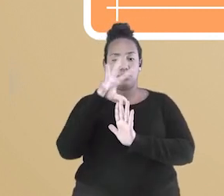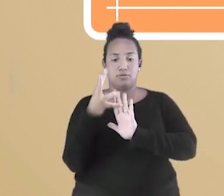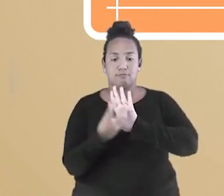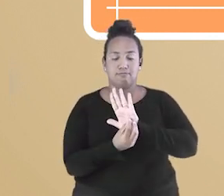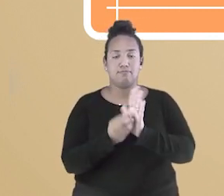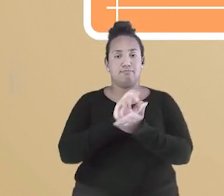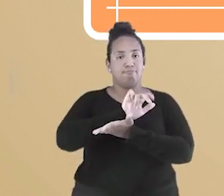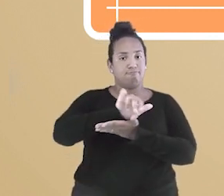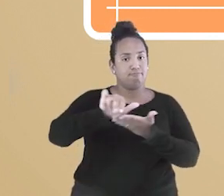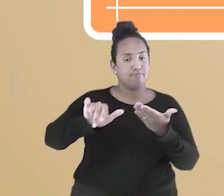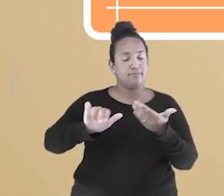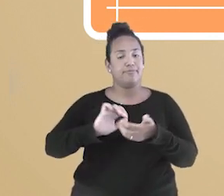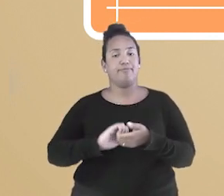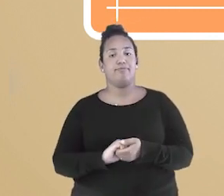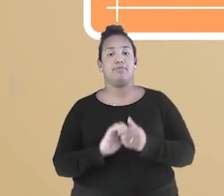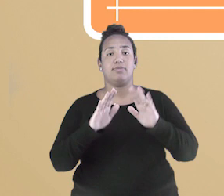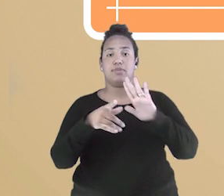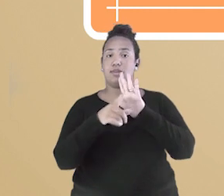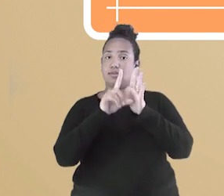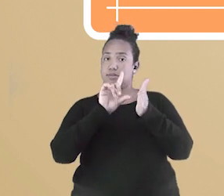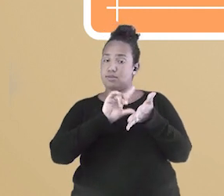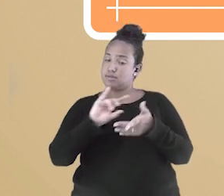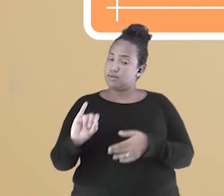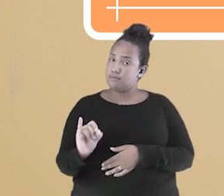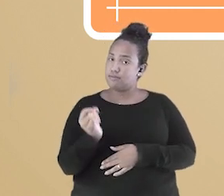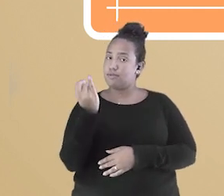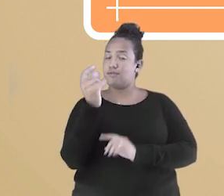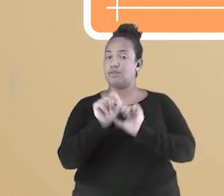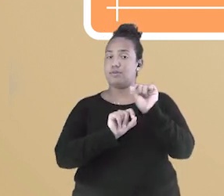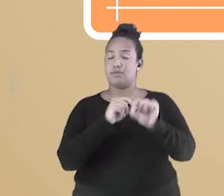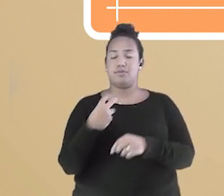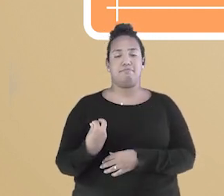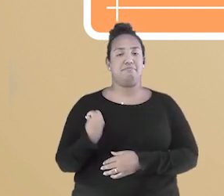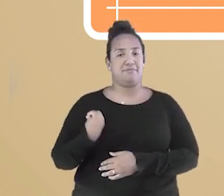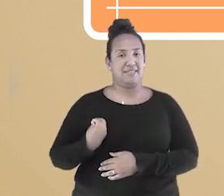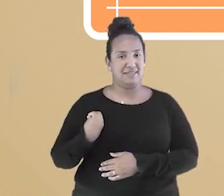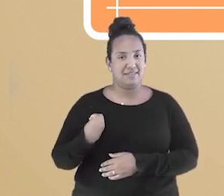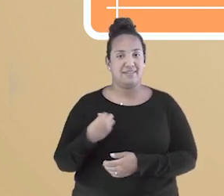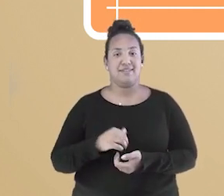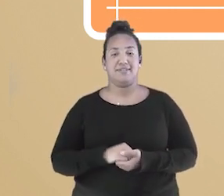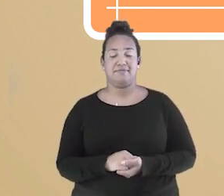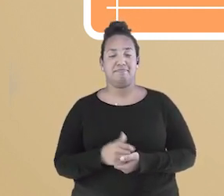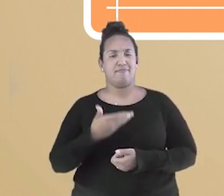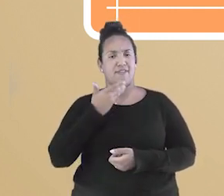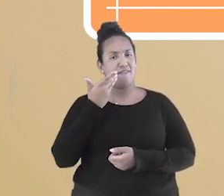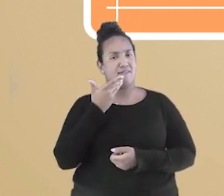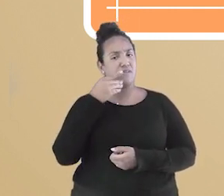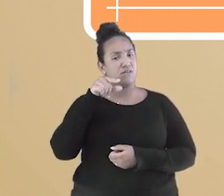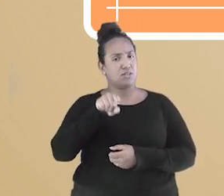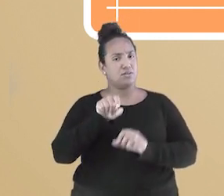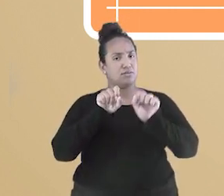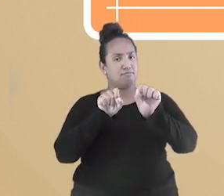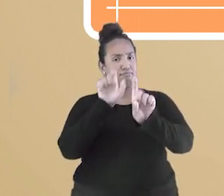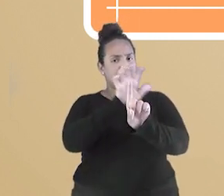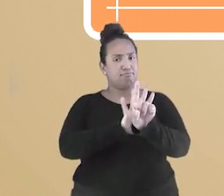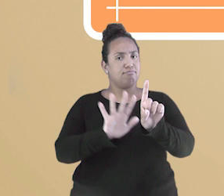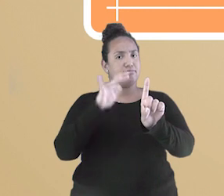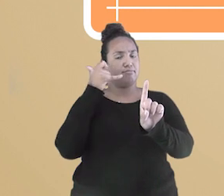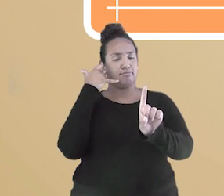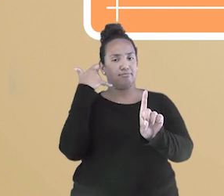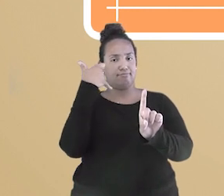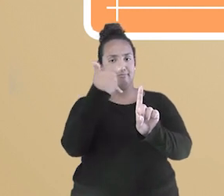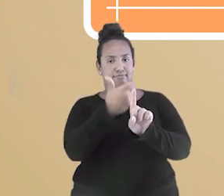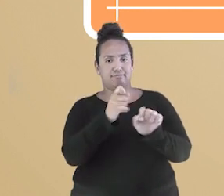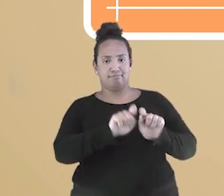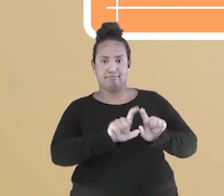começarmos a nossa aula, aproveita e já marca a presença. É bem fácil, basta apontar a câmera do seu celular para o QR Code que está aparecendo